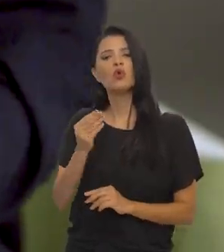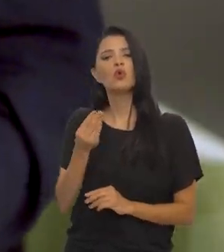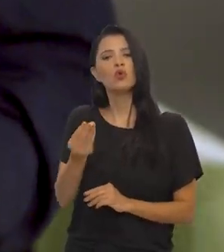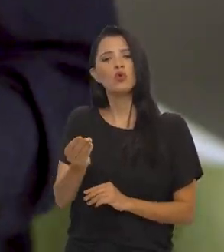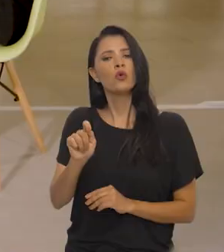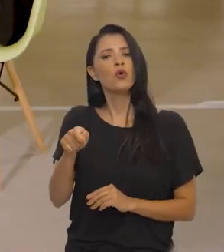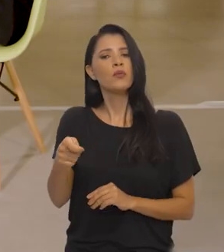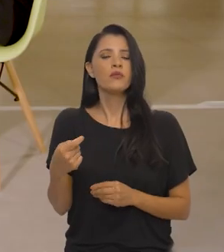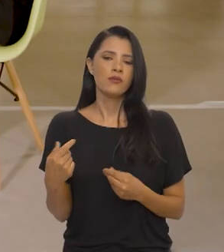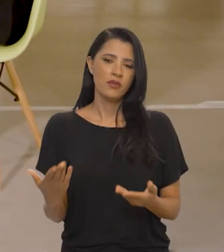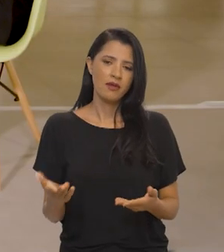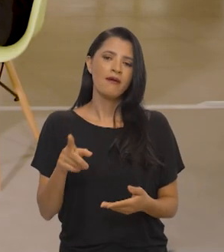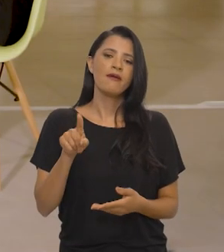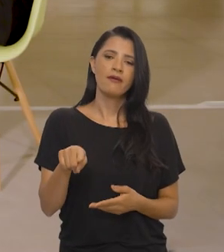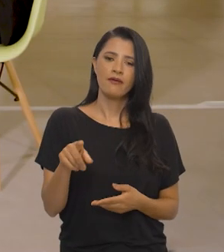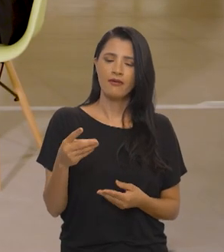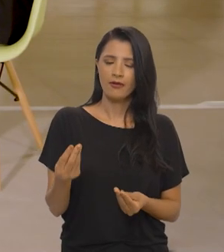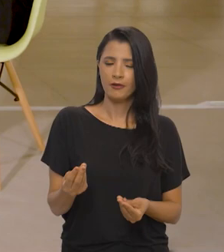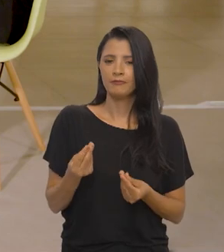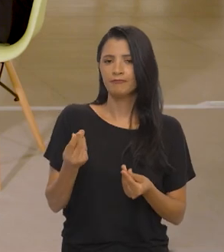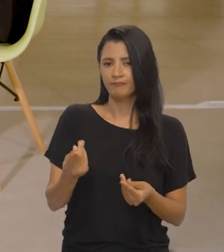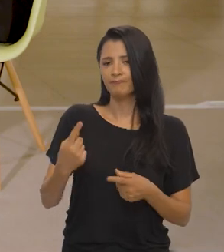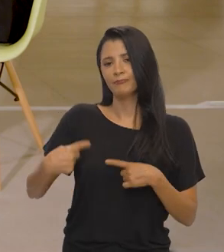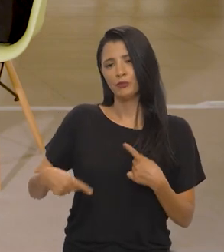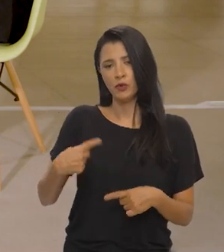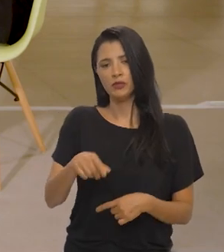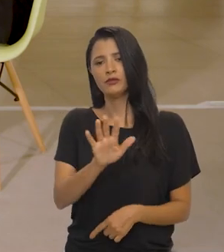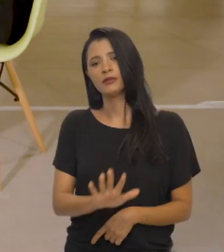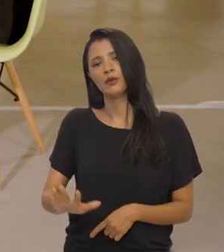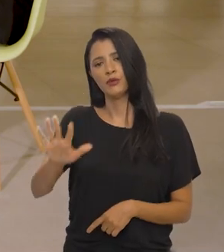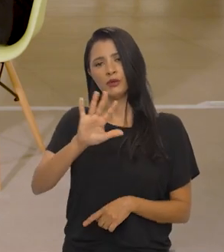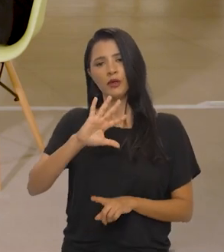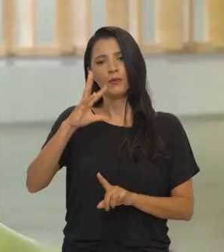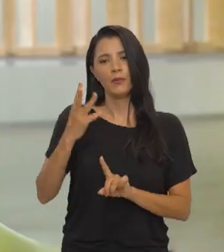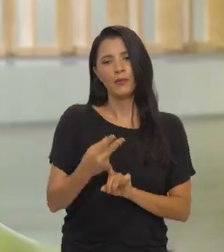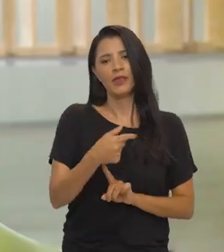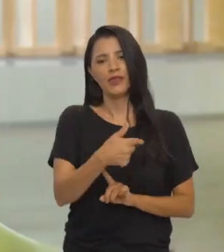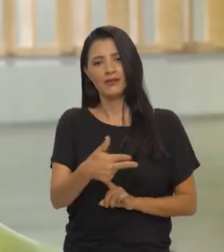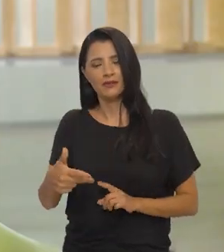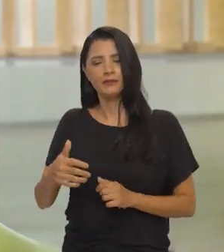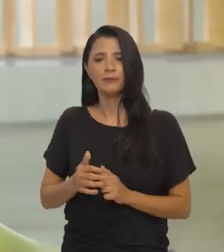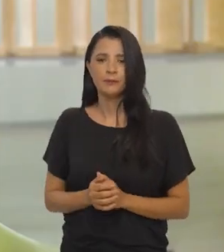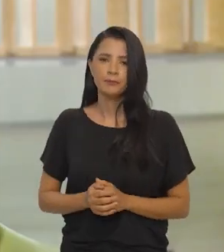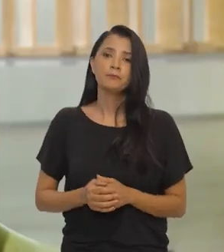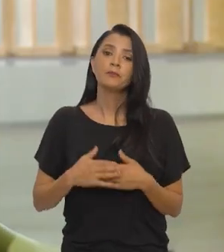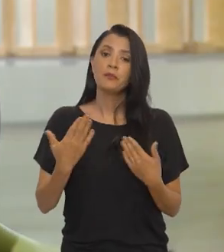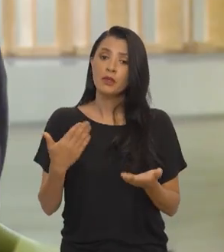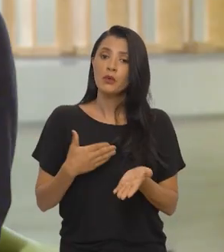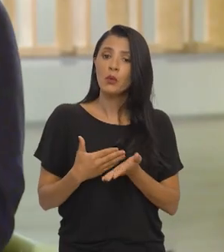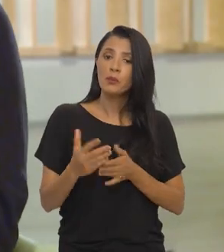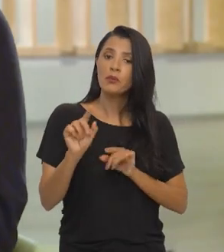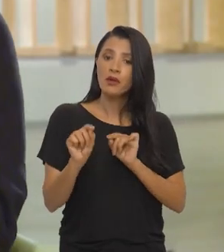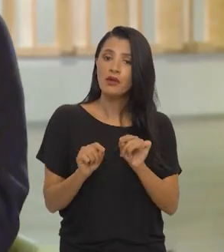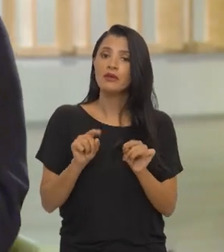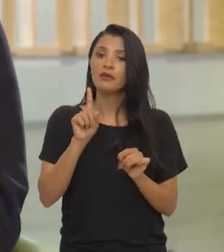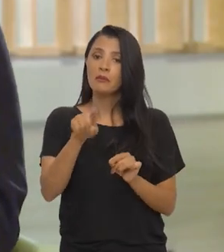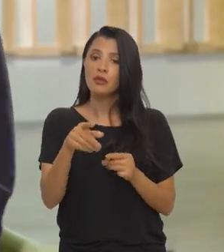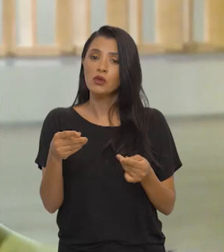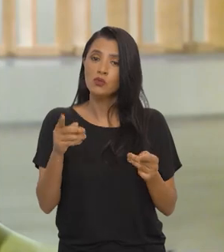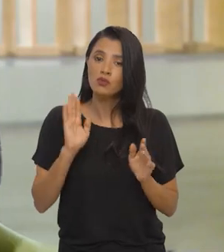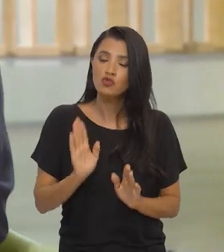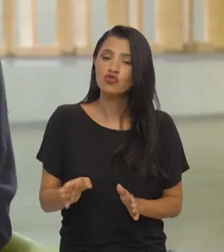chamará ao fim desse processo de política nacional das artes. E, obviamente, a gente começa